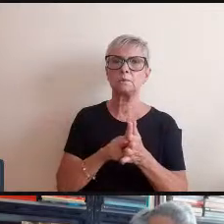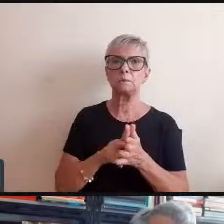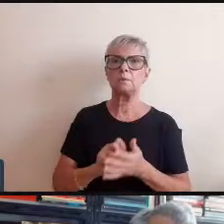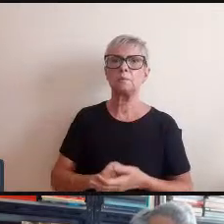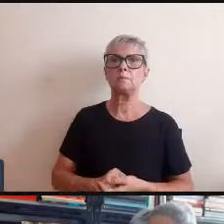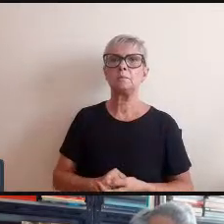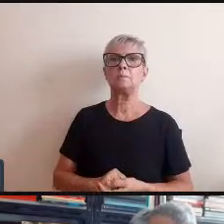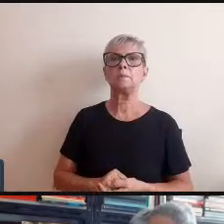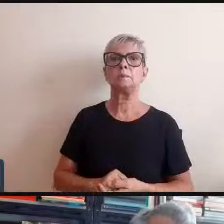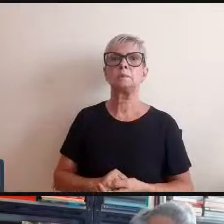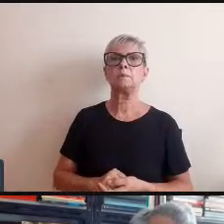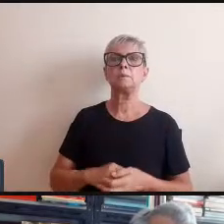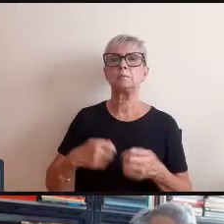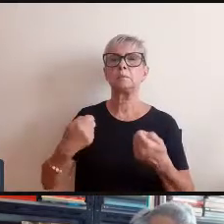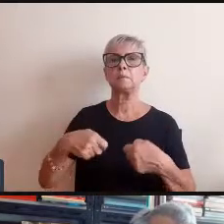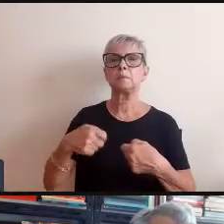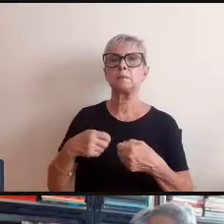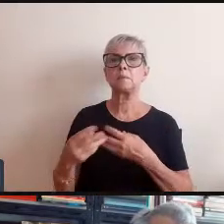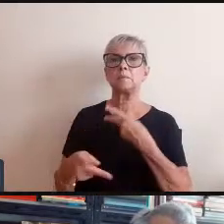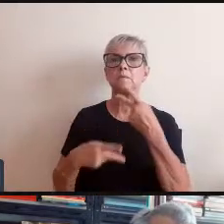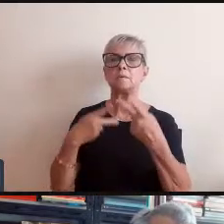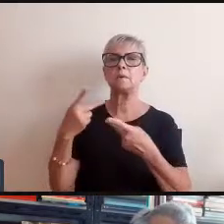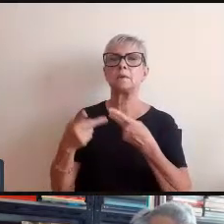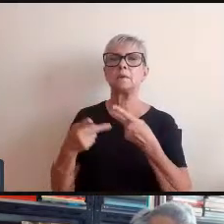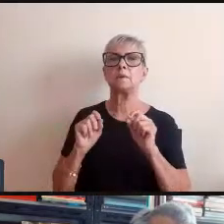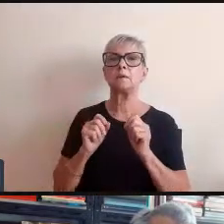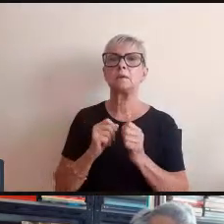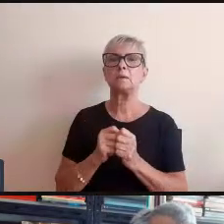precisamos falar sobre o homem